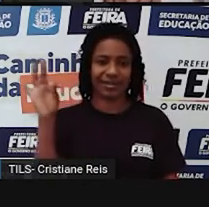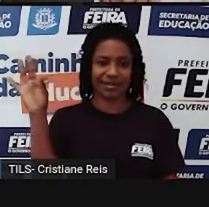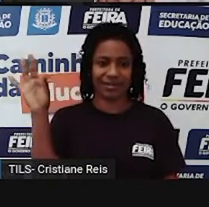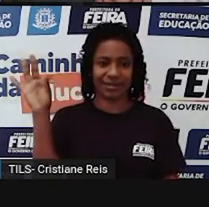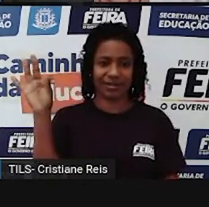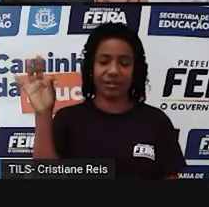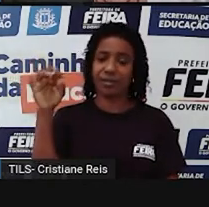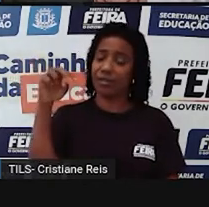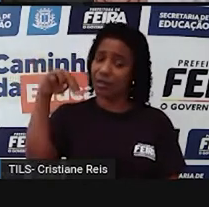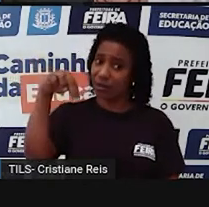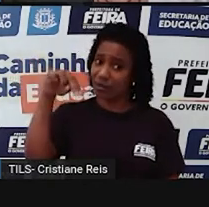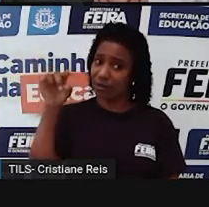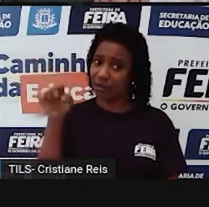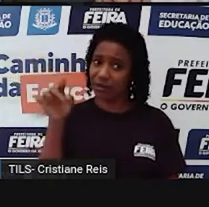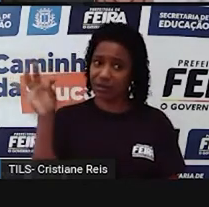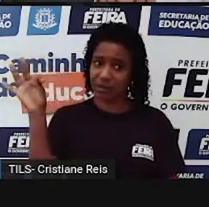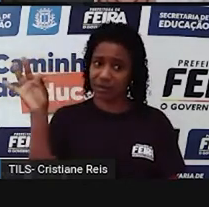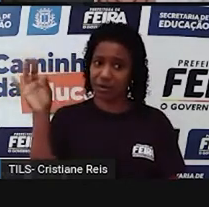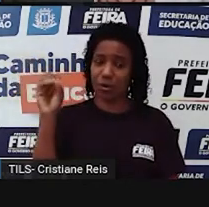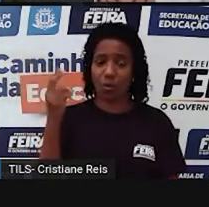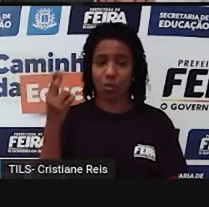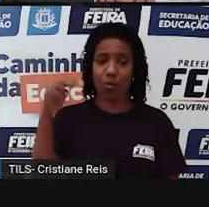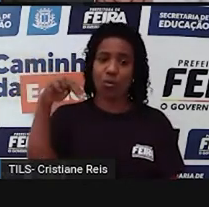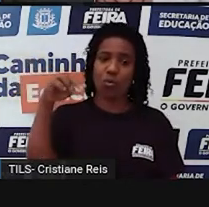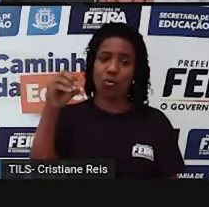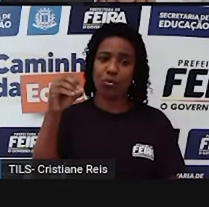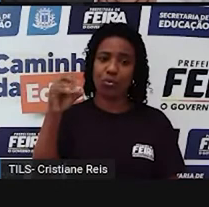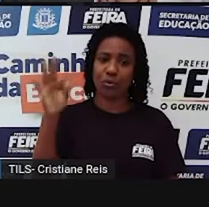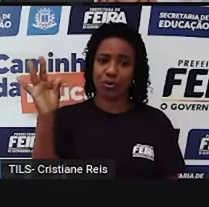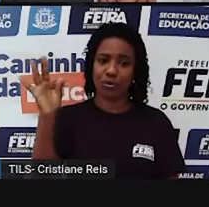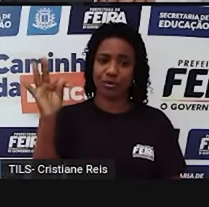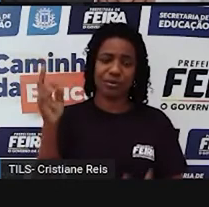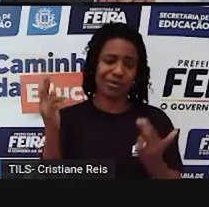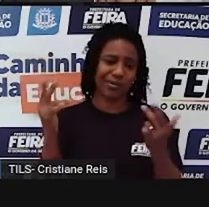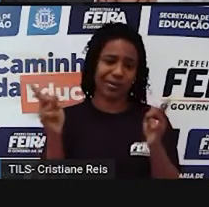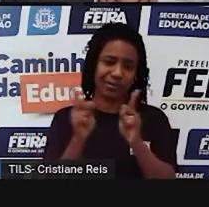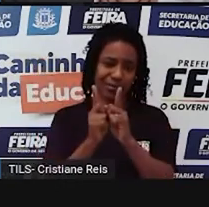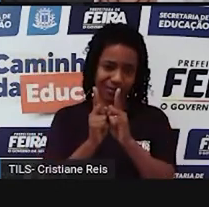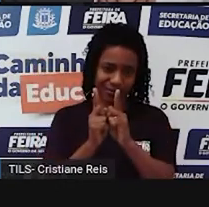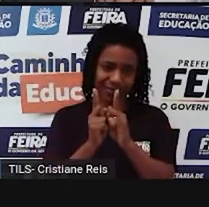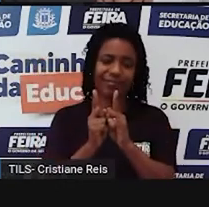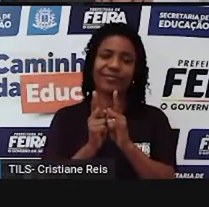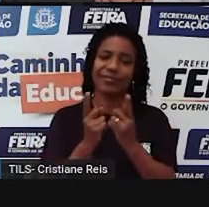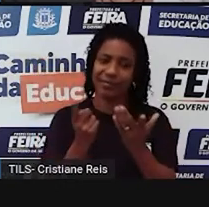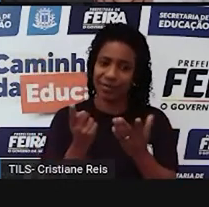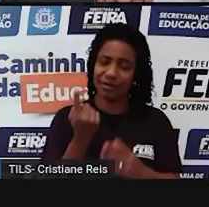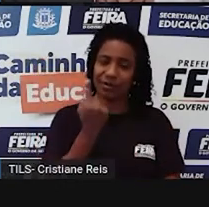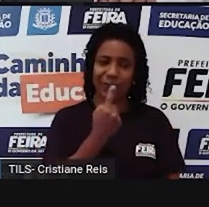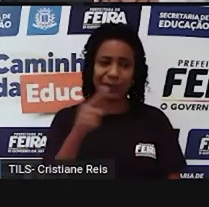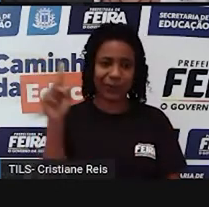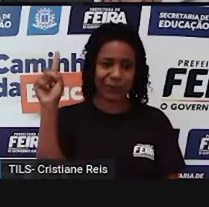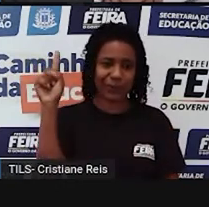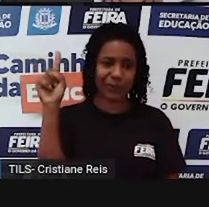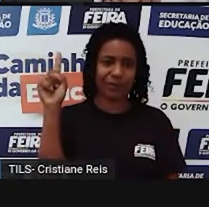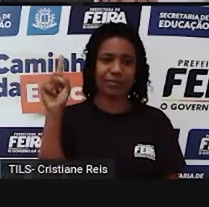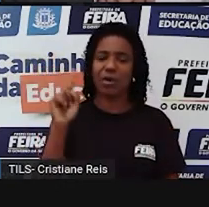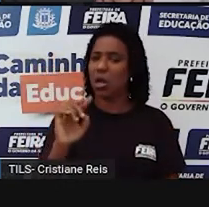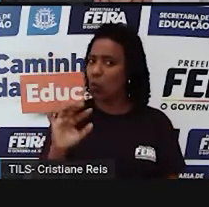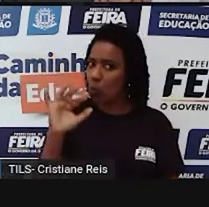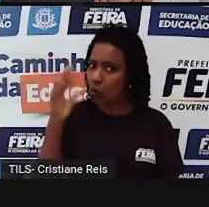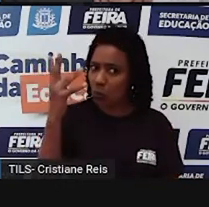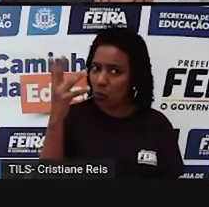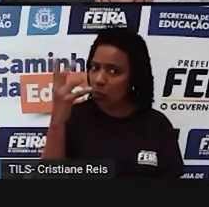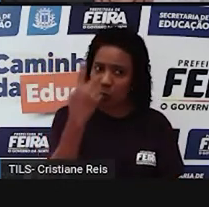como did not. Eu estarei construindo uma oração negando uma ação, um acontecimento